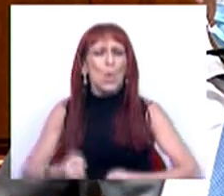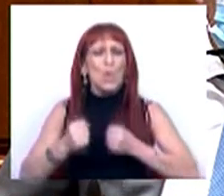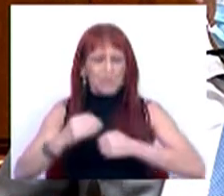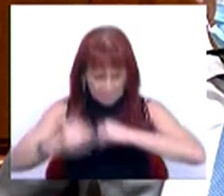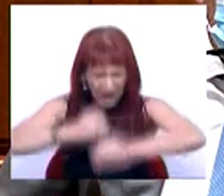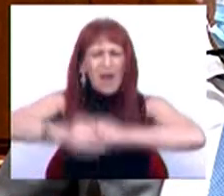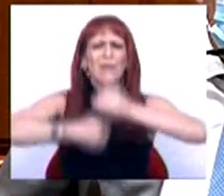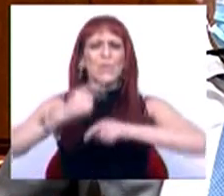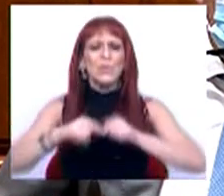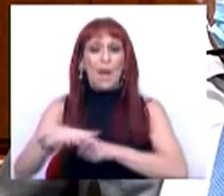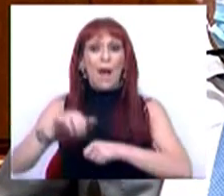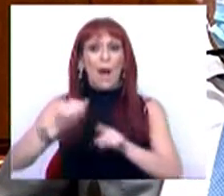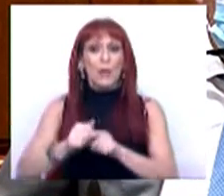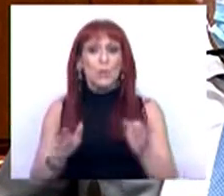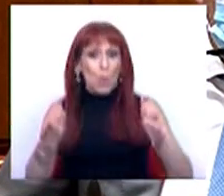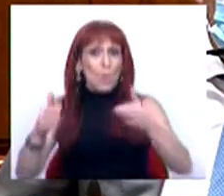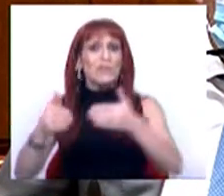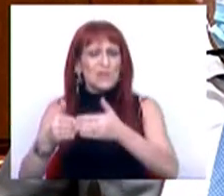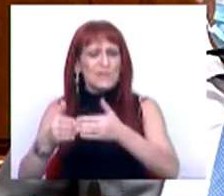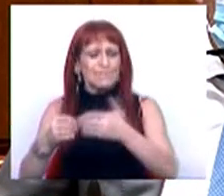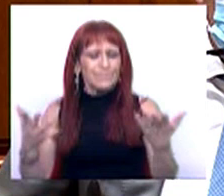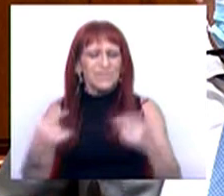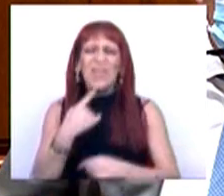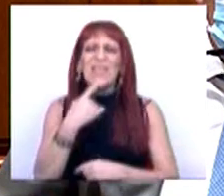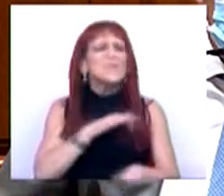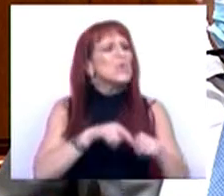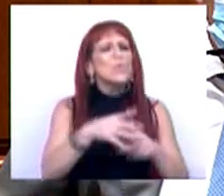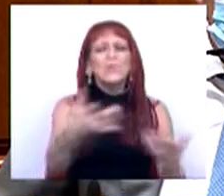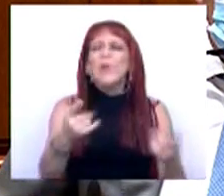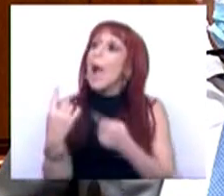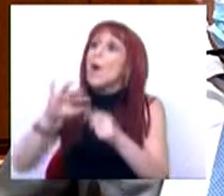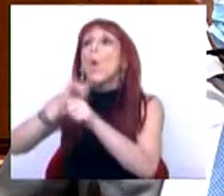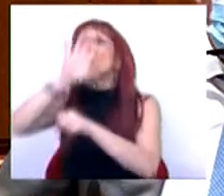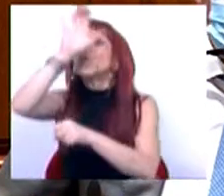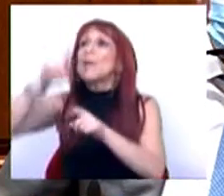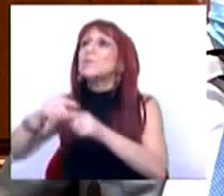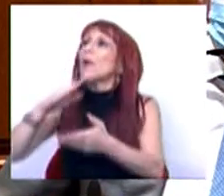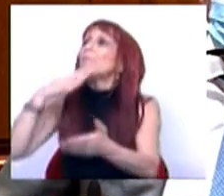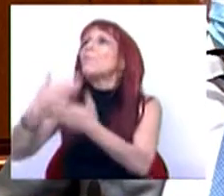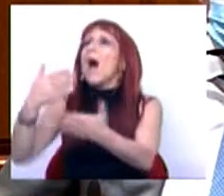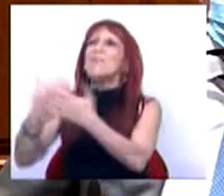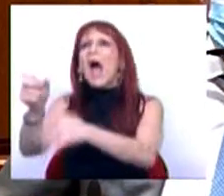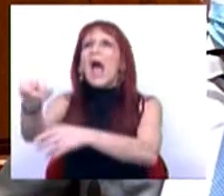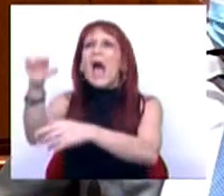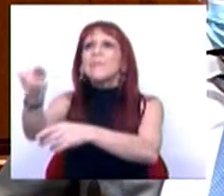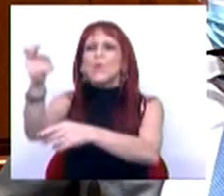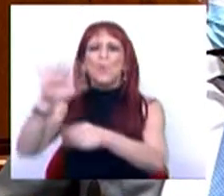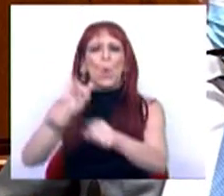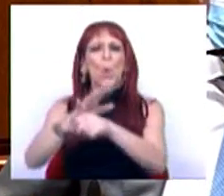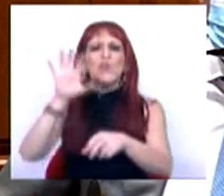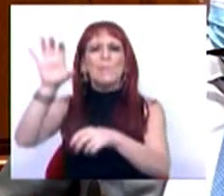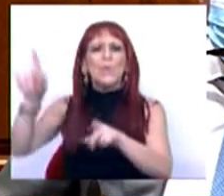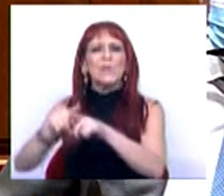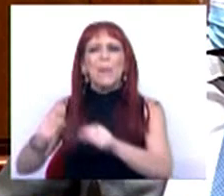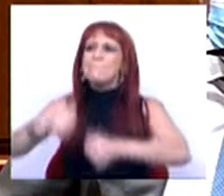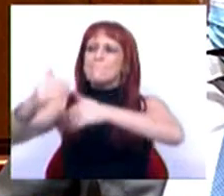avançar do ponto de vista da convergência. Dizem os seus deputados, mas há outros países que estão a andar rápido, há outros países que